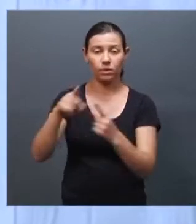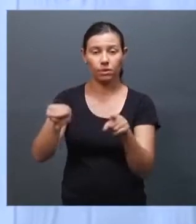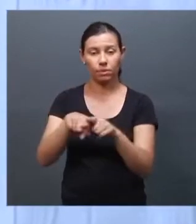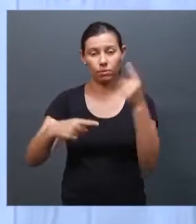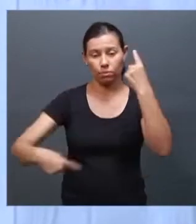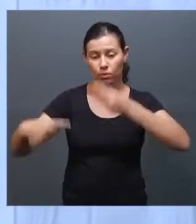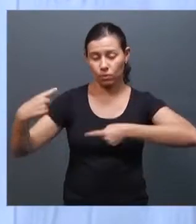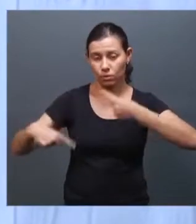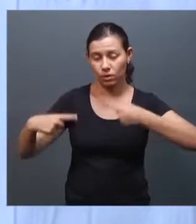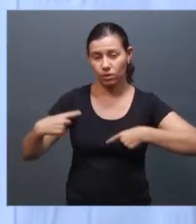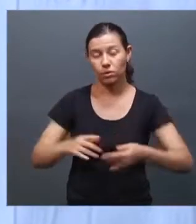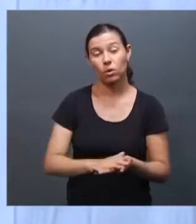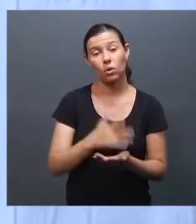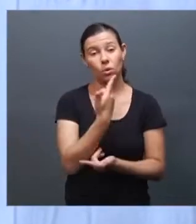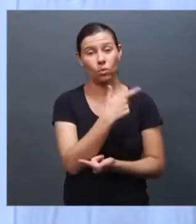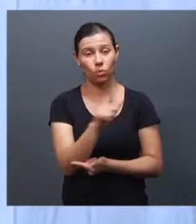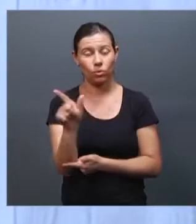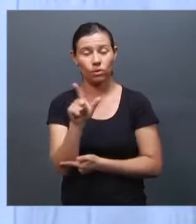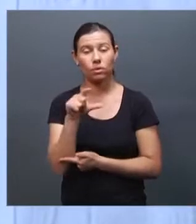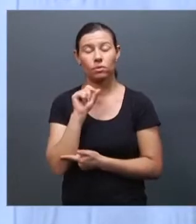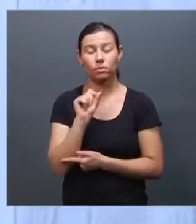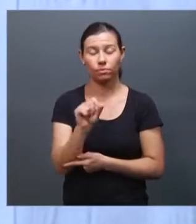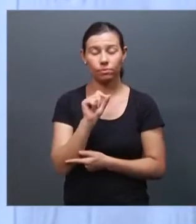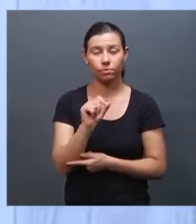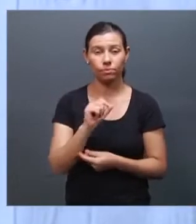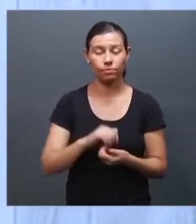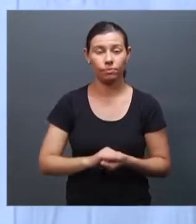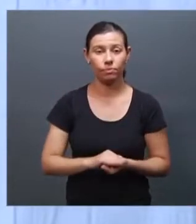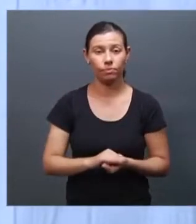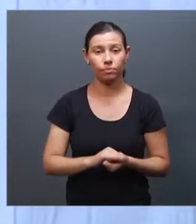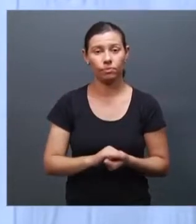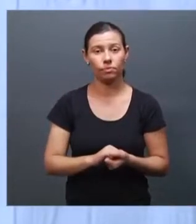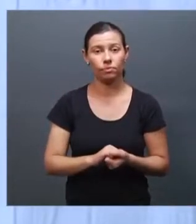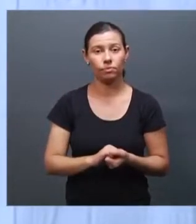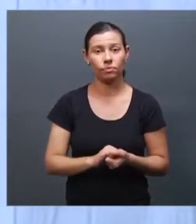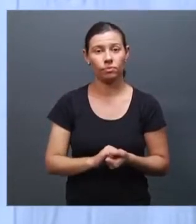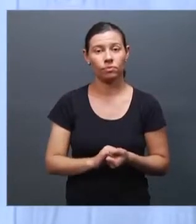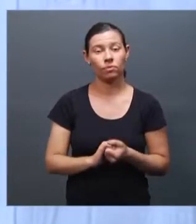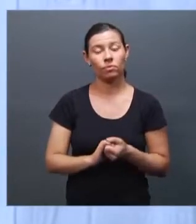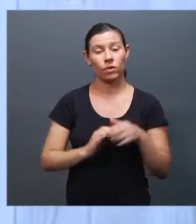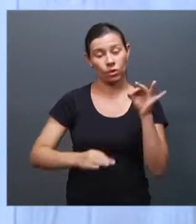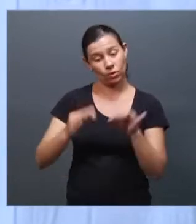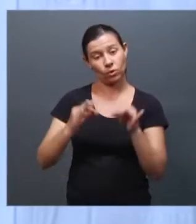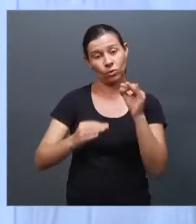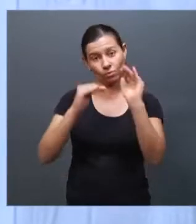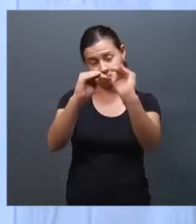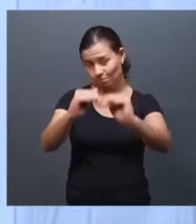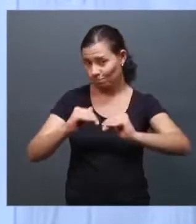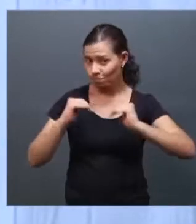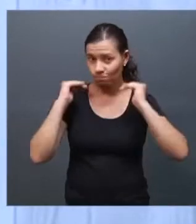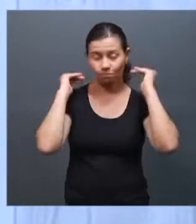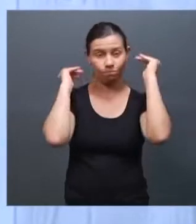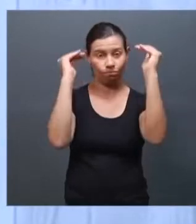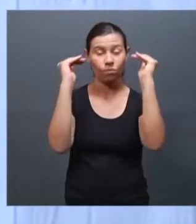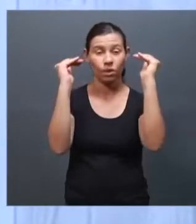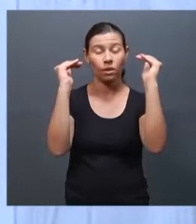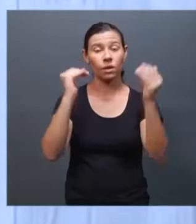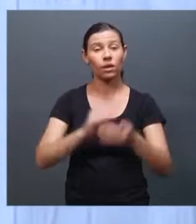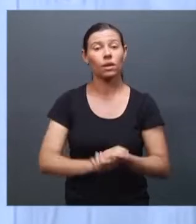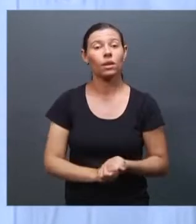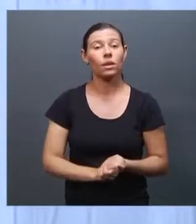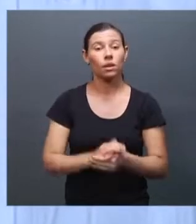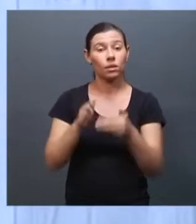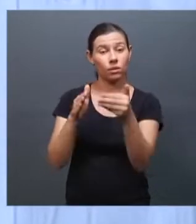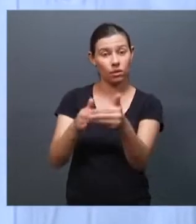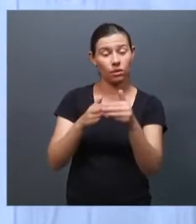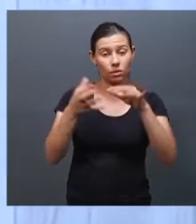Então, e outra questão seria também do Supremo determinar, não determinar, mas pedir